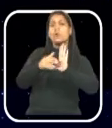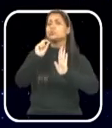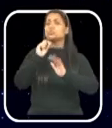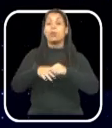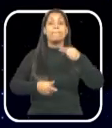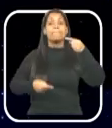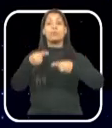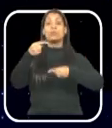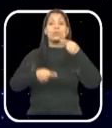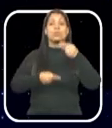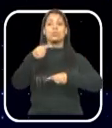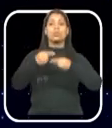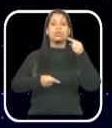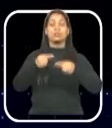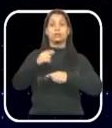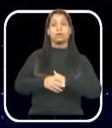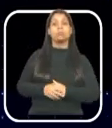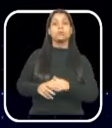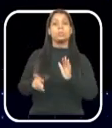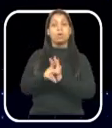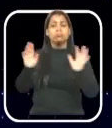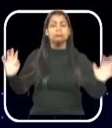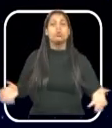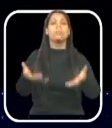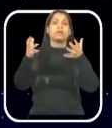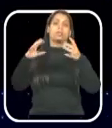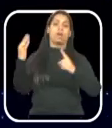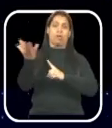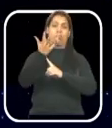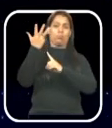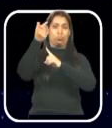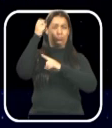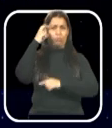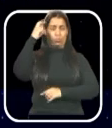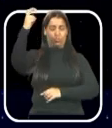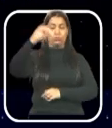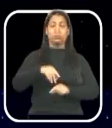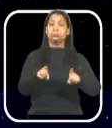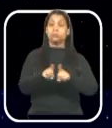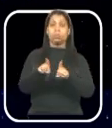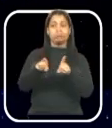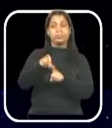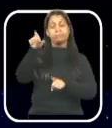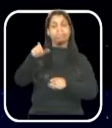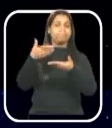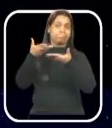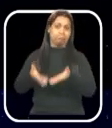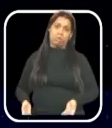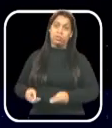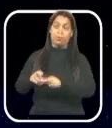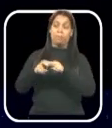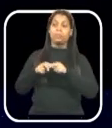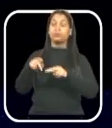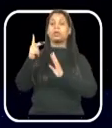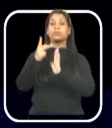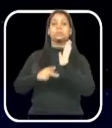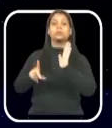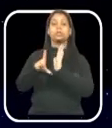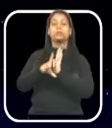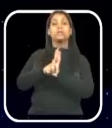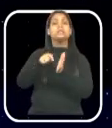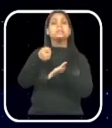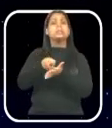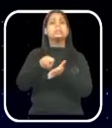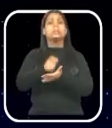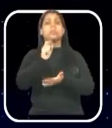inerente à Política Nacional Aldir Blanc de Fomento à Cultura. Foi prejudicada pela ausência do autor a análise em urgência do projeto